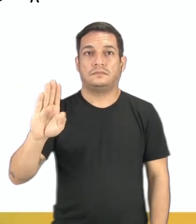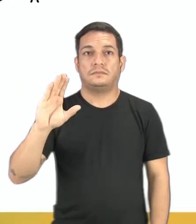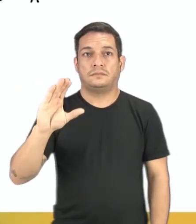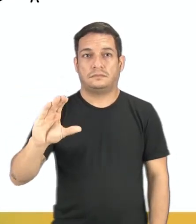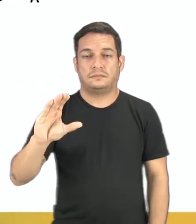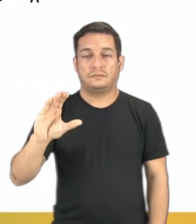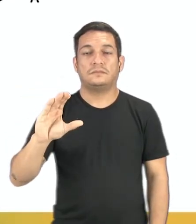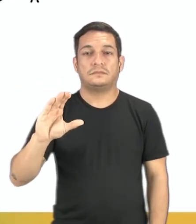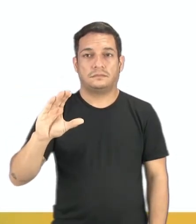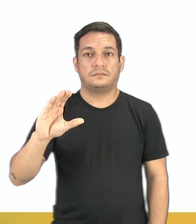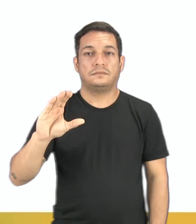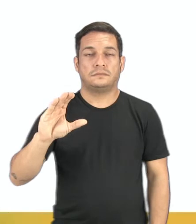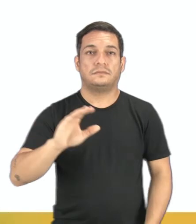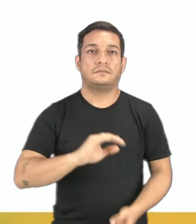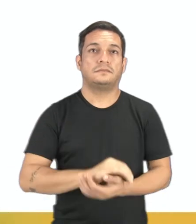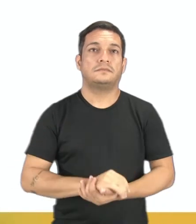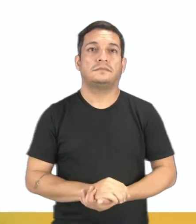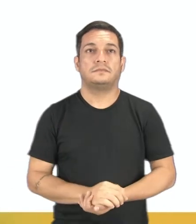e o C.